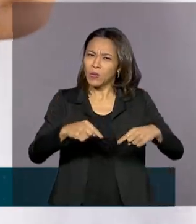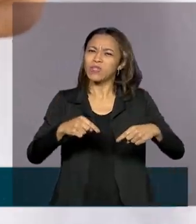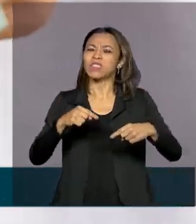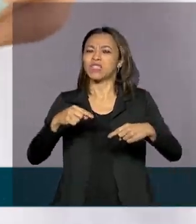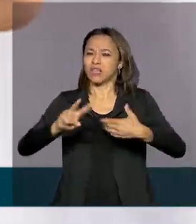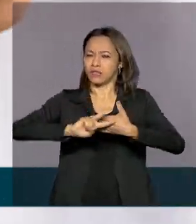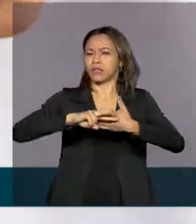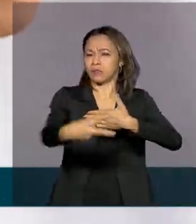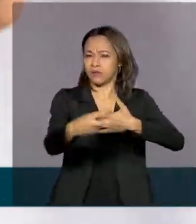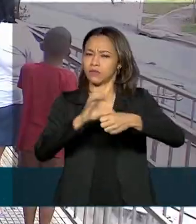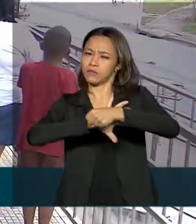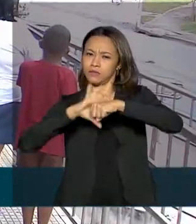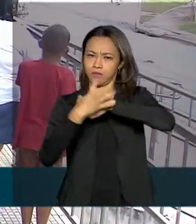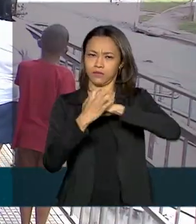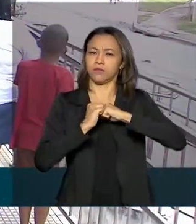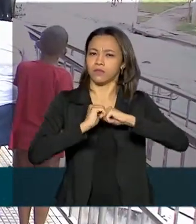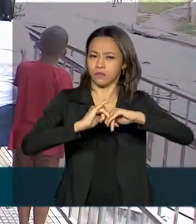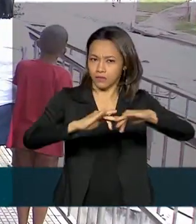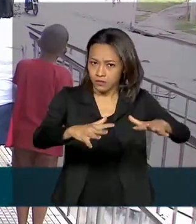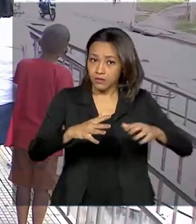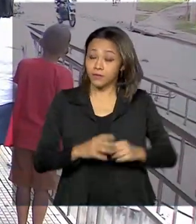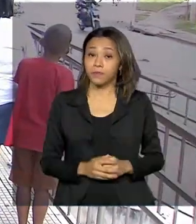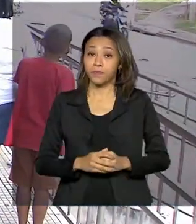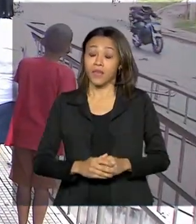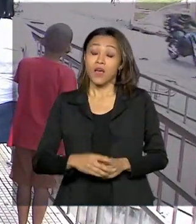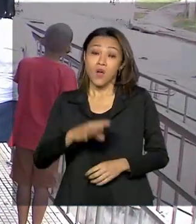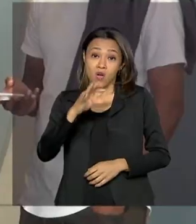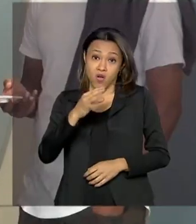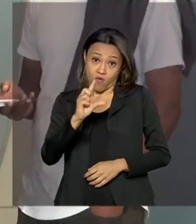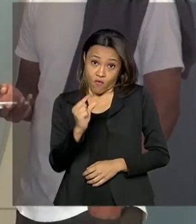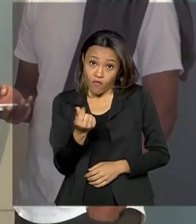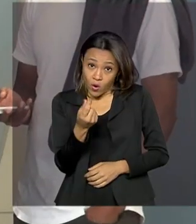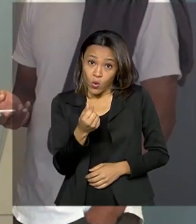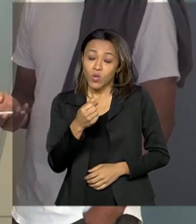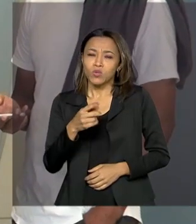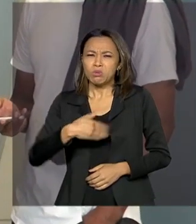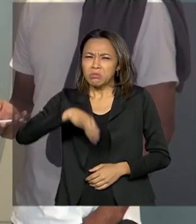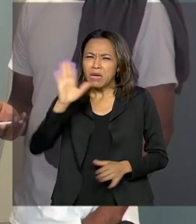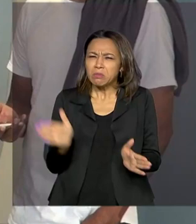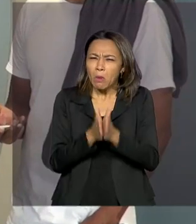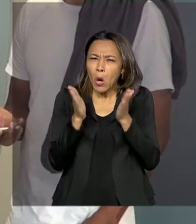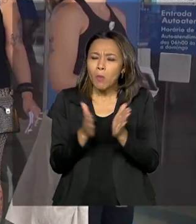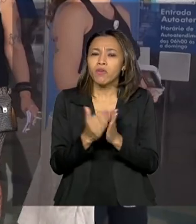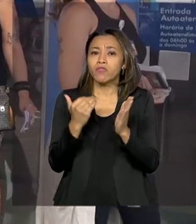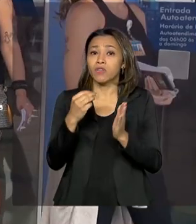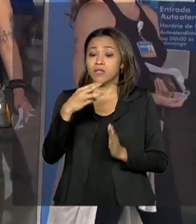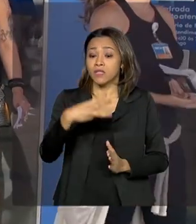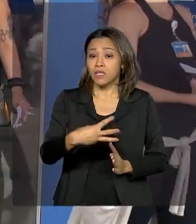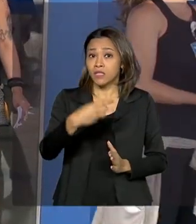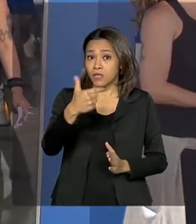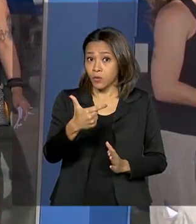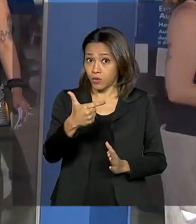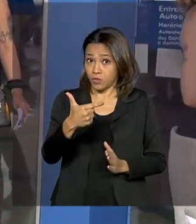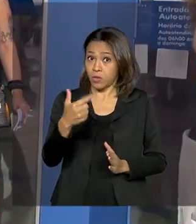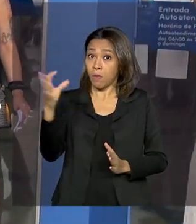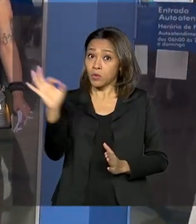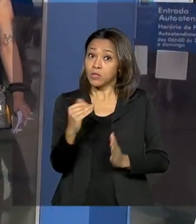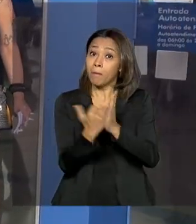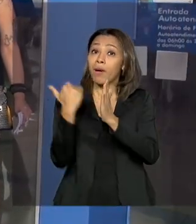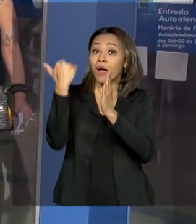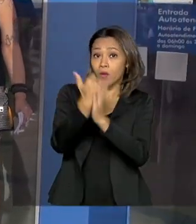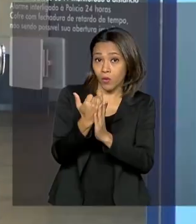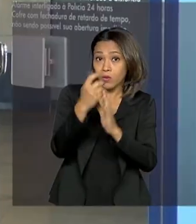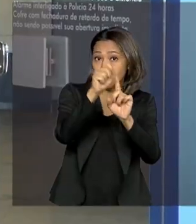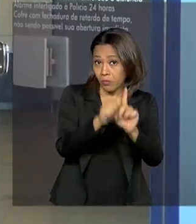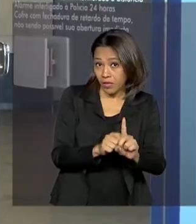pandemia da covid-19. A renda dos mais pobres foi 32% maior que o habitual em agosto por causa do